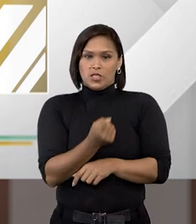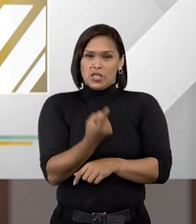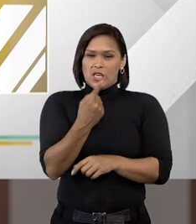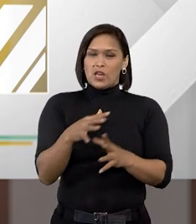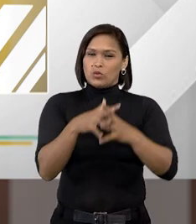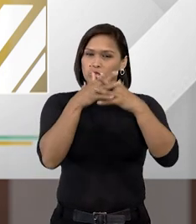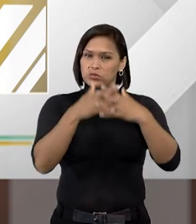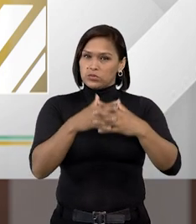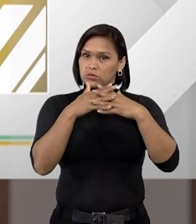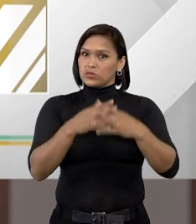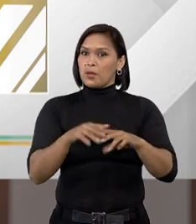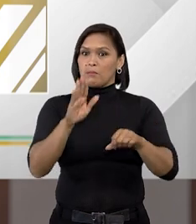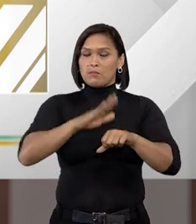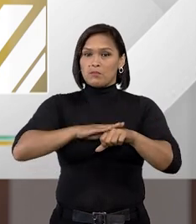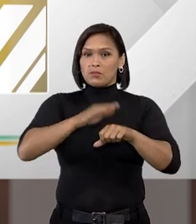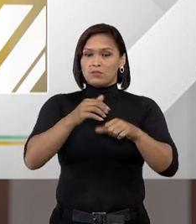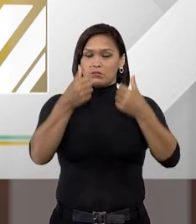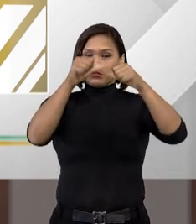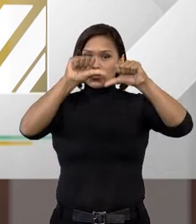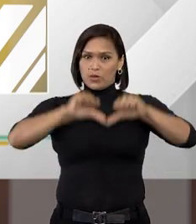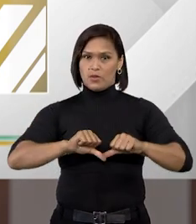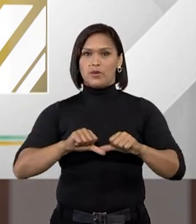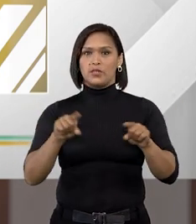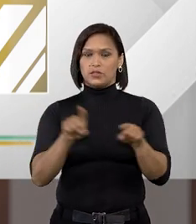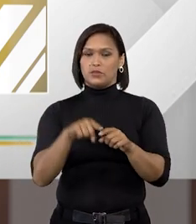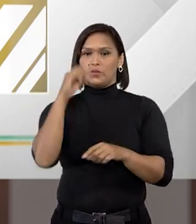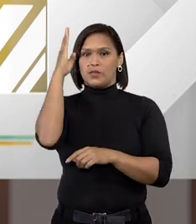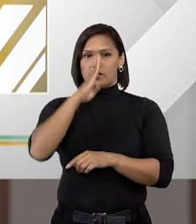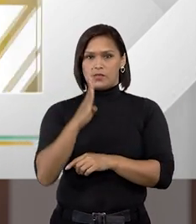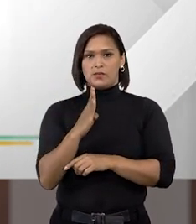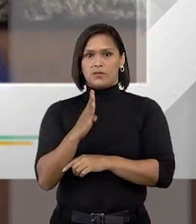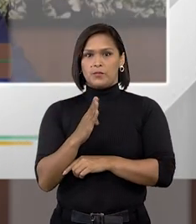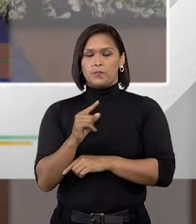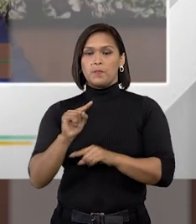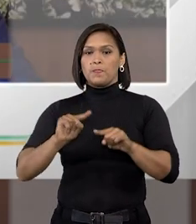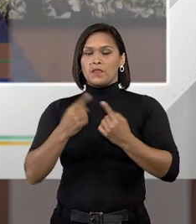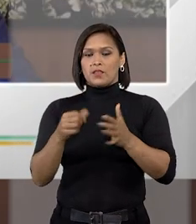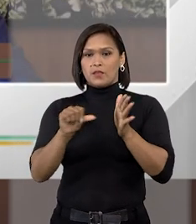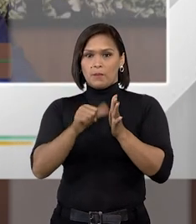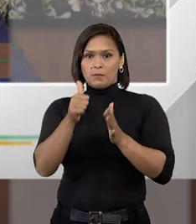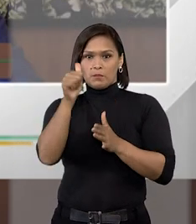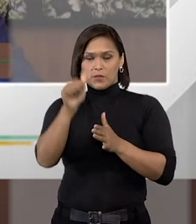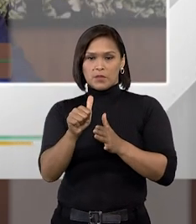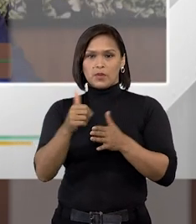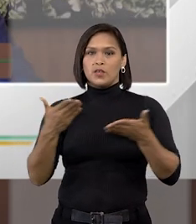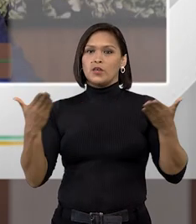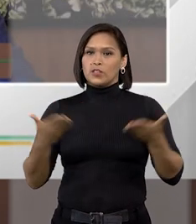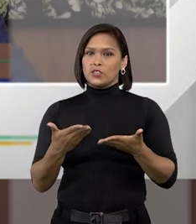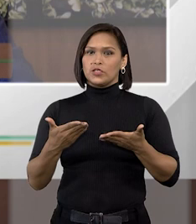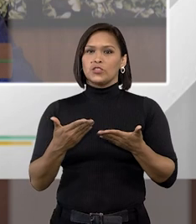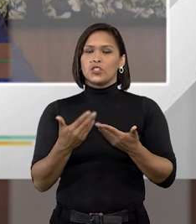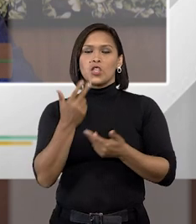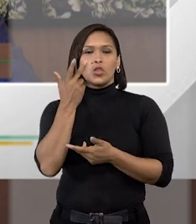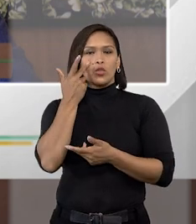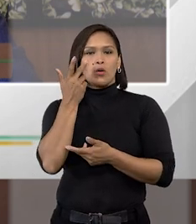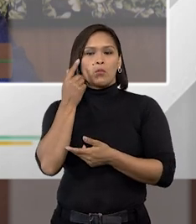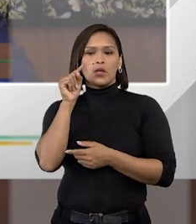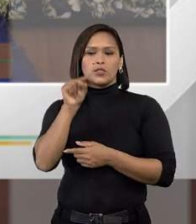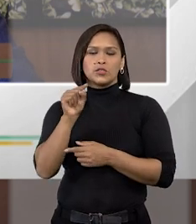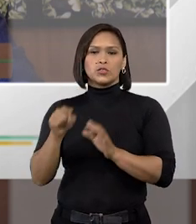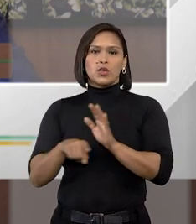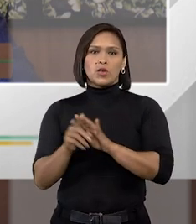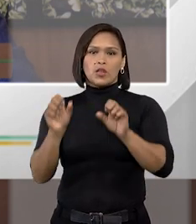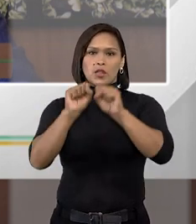complexos penitenciários que tem uma das piores situações do Brasil então em primeiro lugar algo que já quase se normalizou